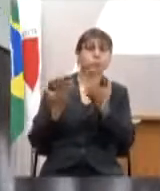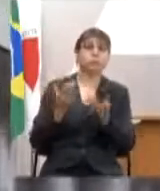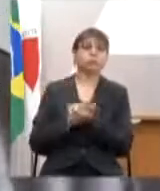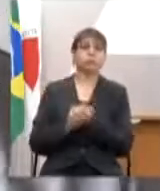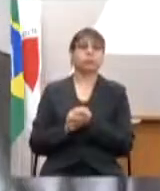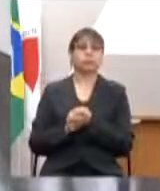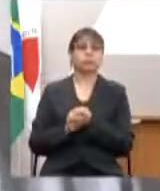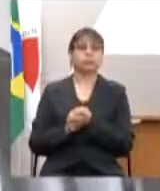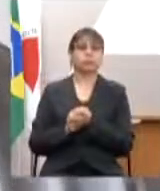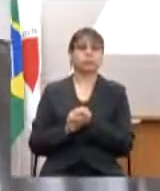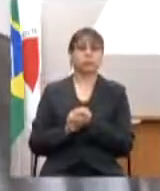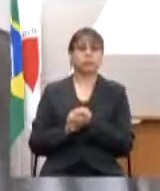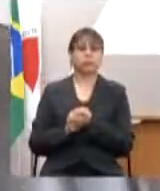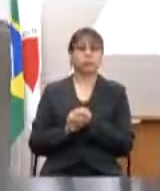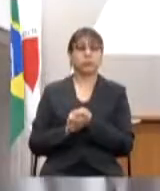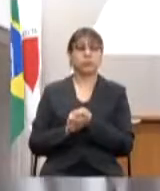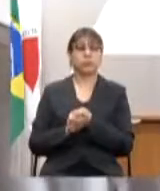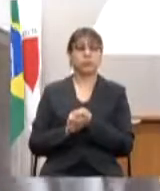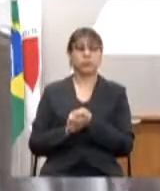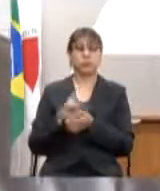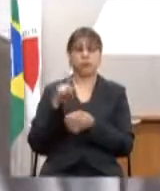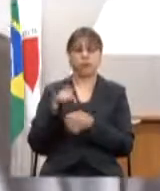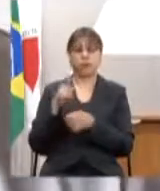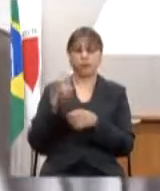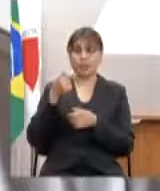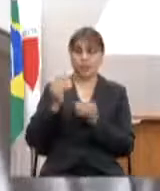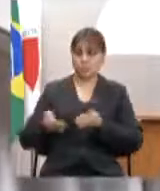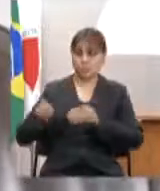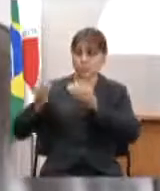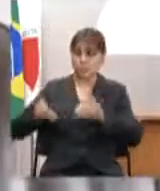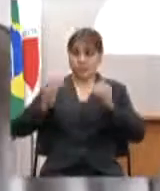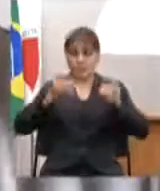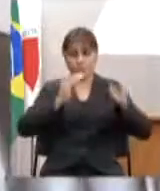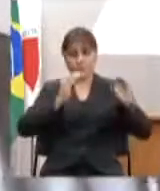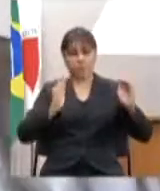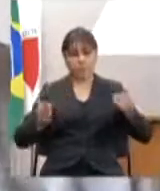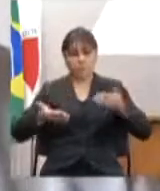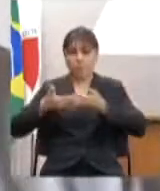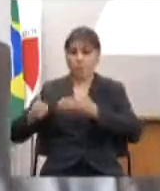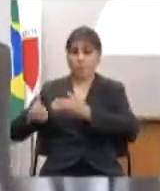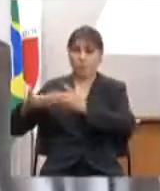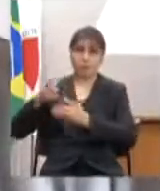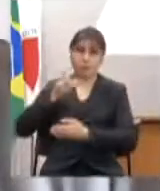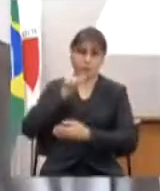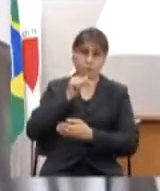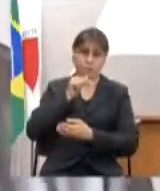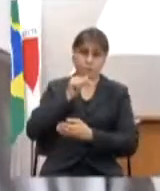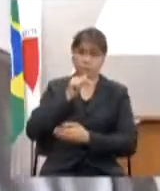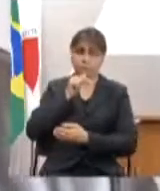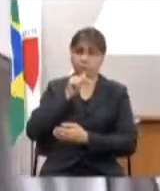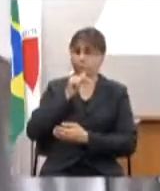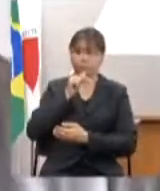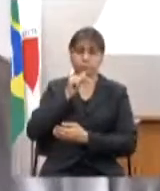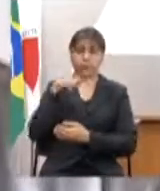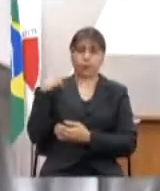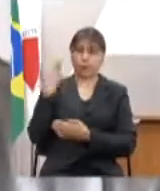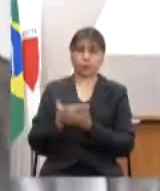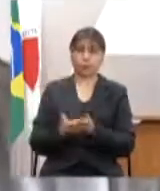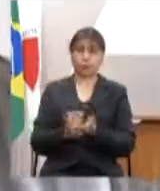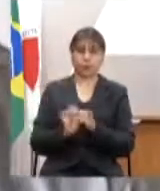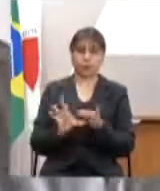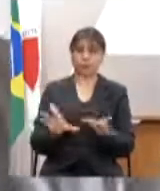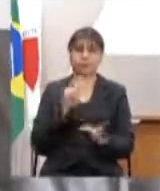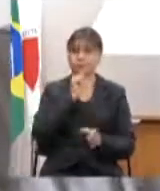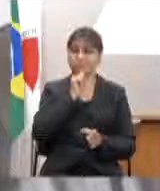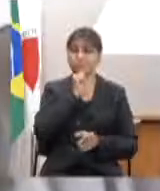de sete barrais de proteção de água isso foi aprovado vieram fizeram os estudos e até hoje nada foi liberado